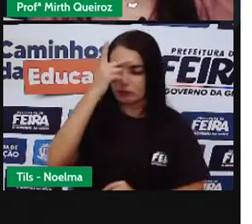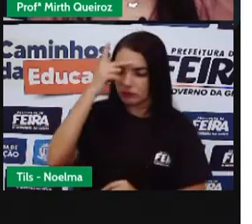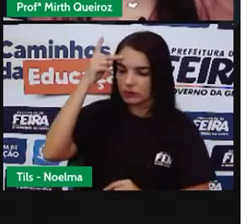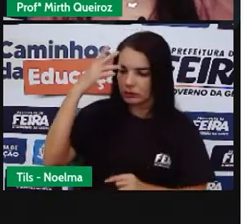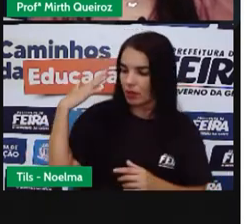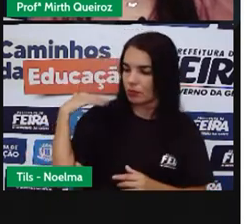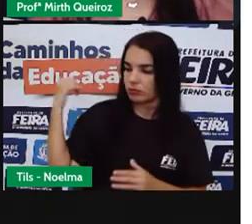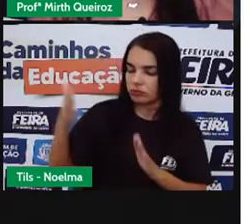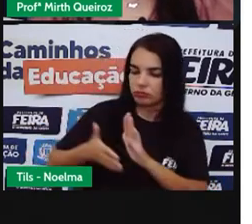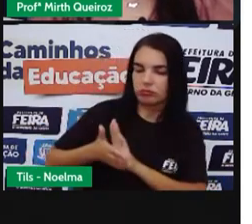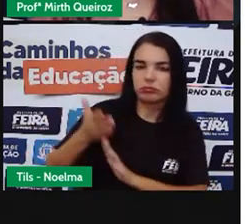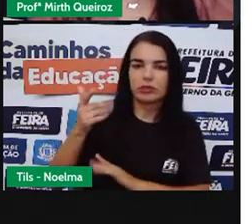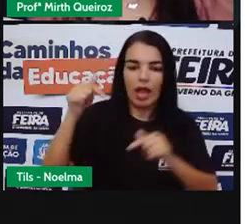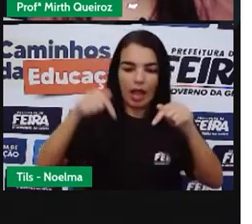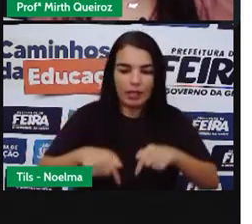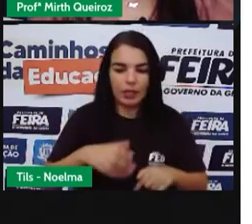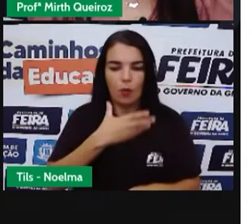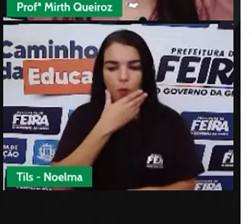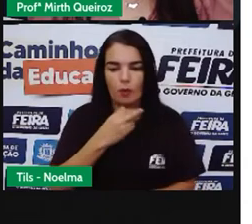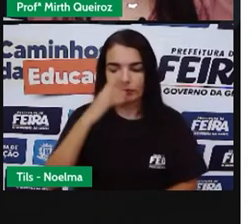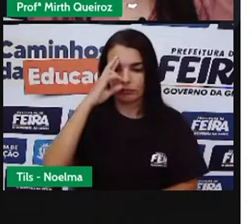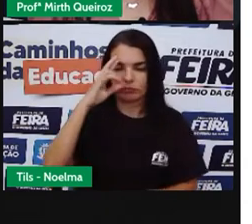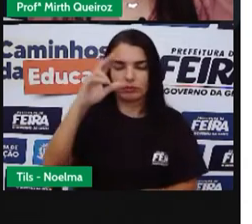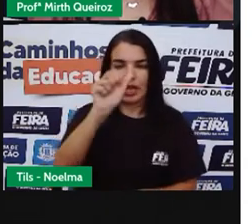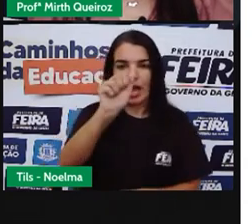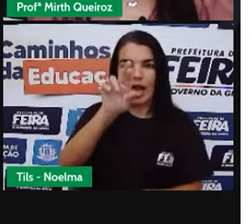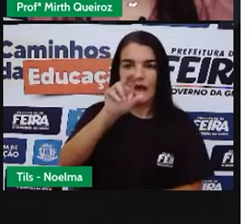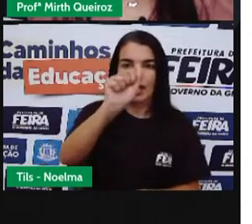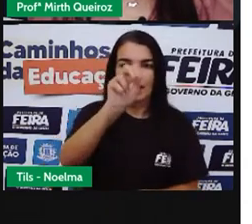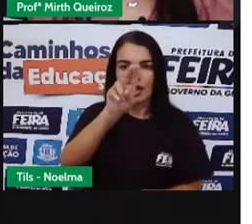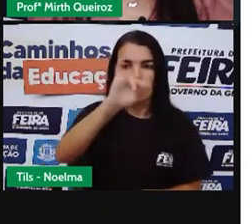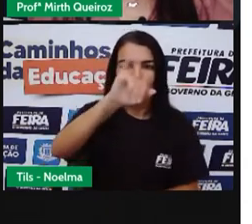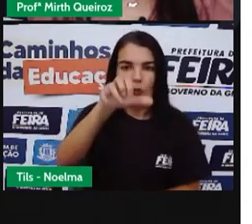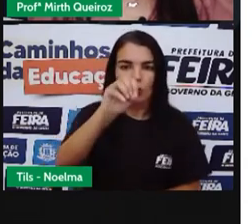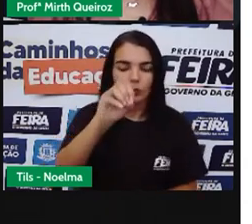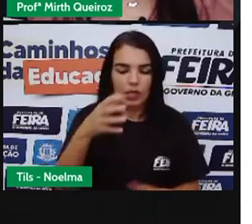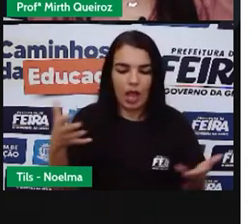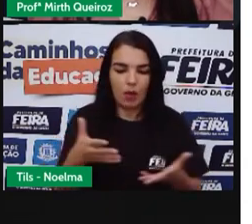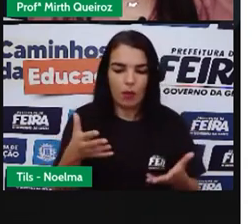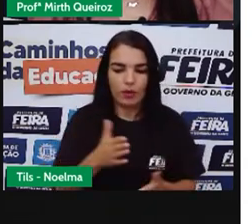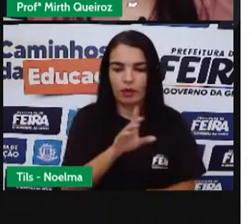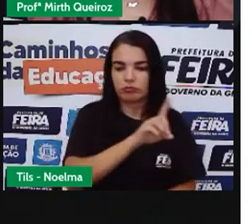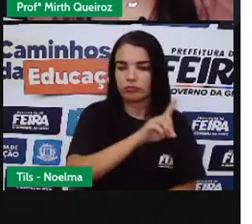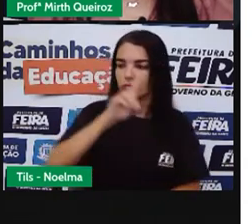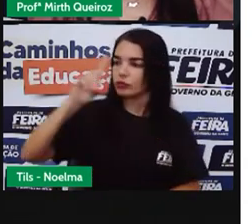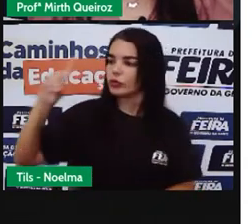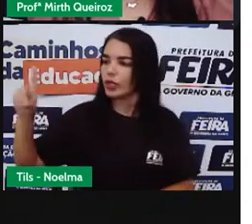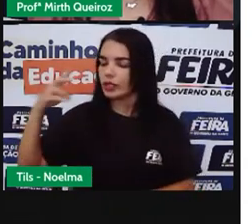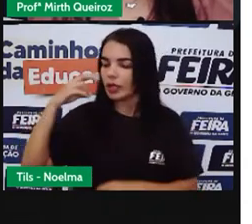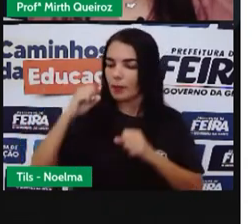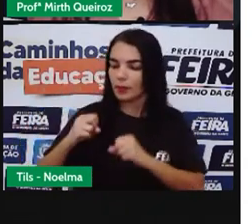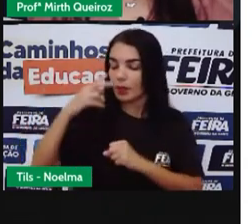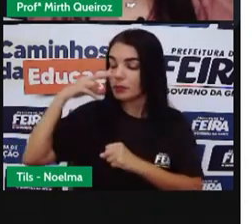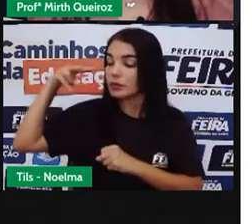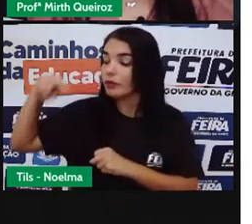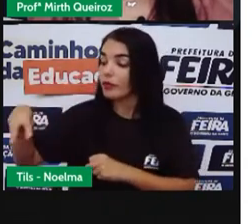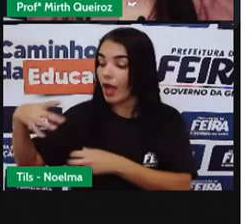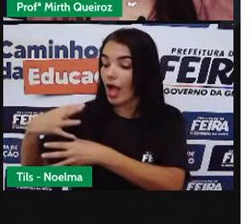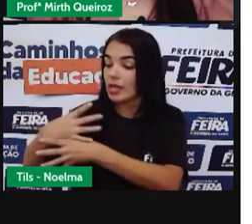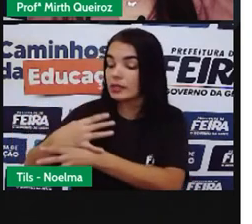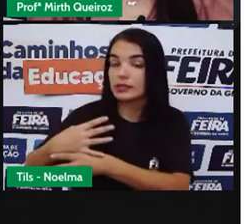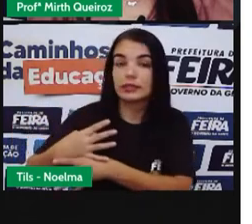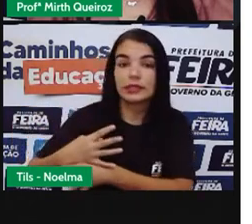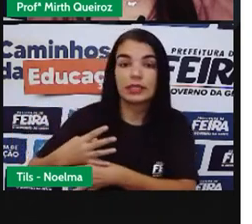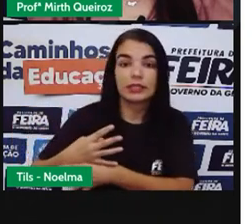aqui fala o comandante Araújo. Neste momento, à nossa direita, podemos ver a cidade de... Ele